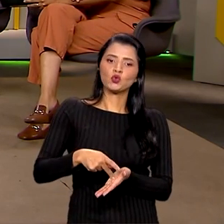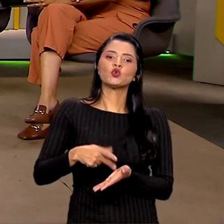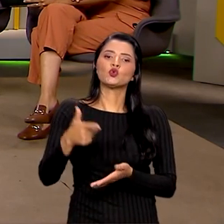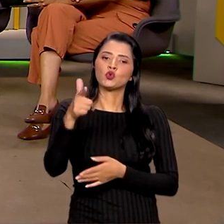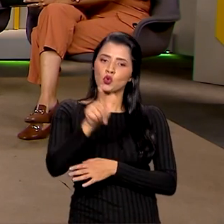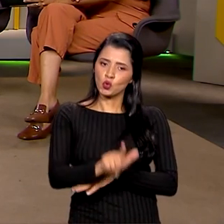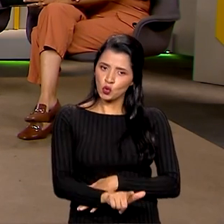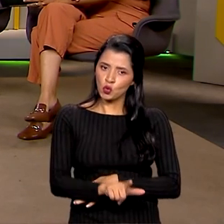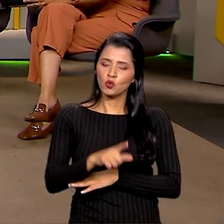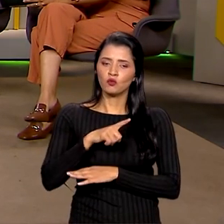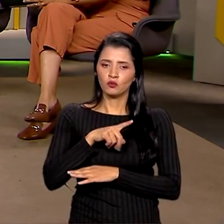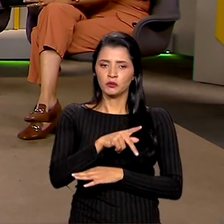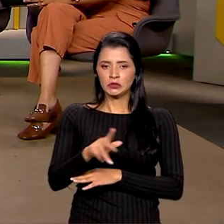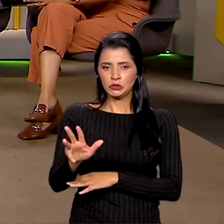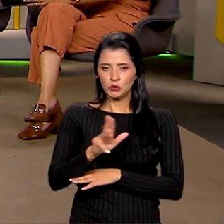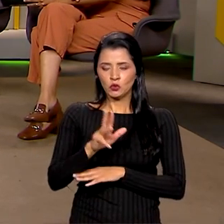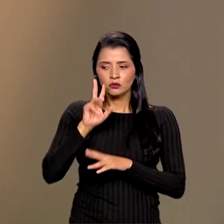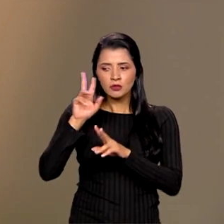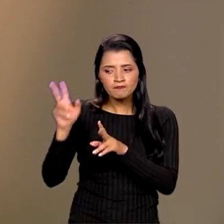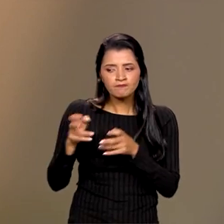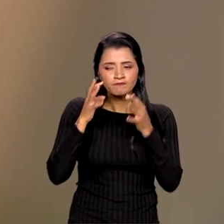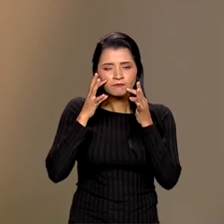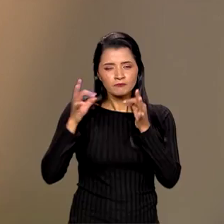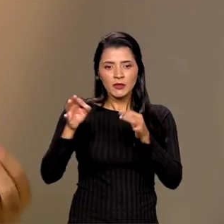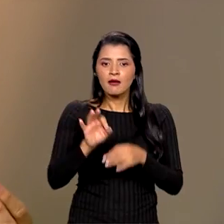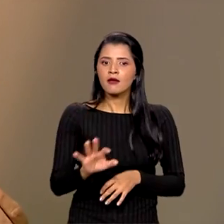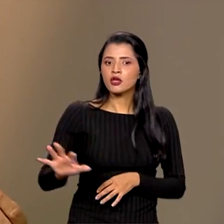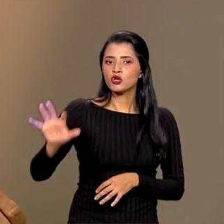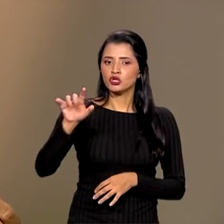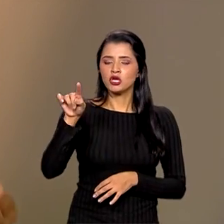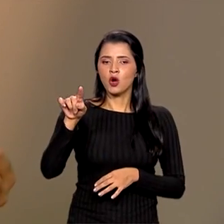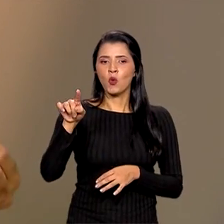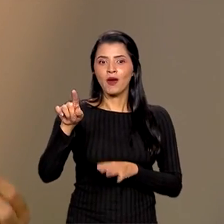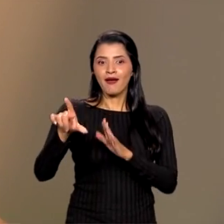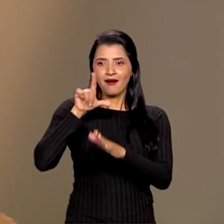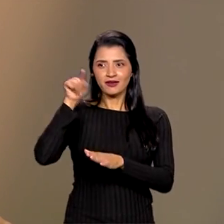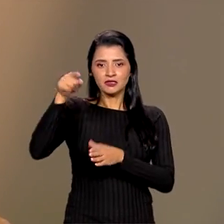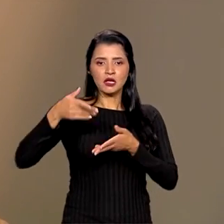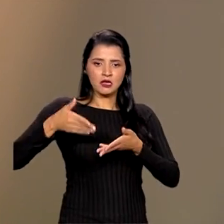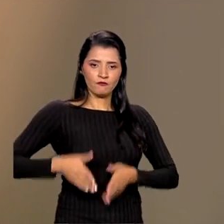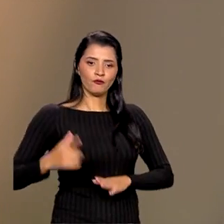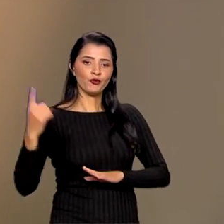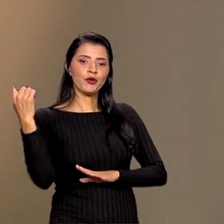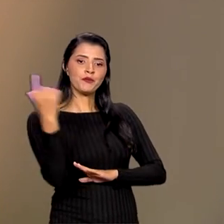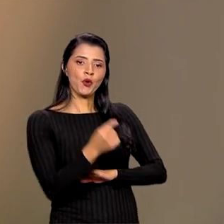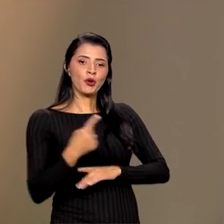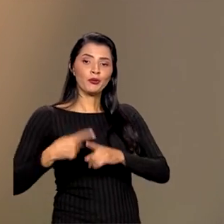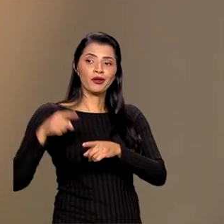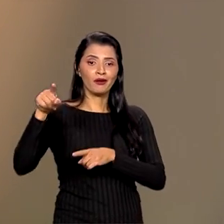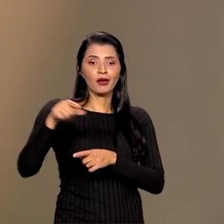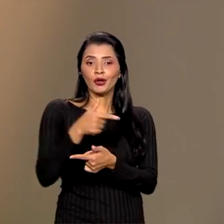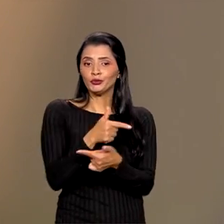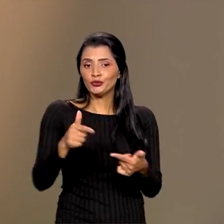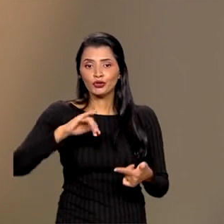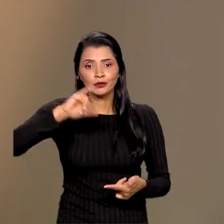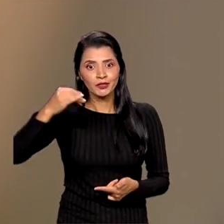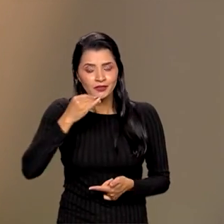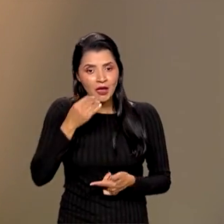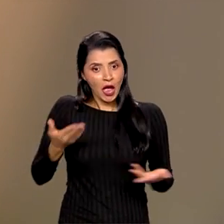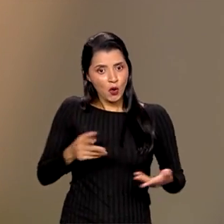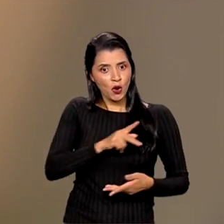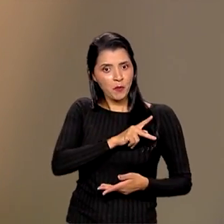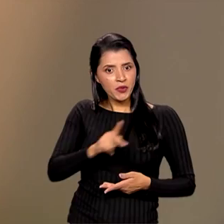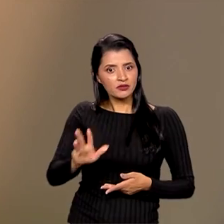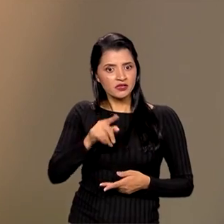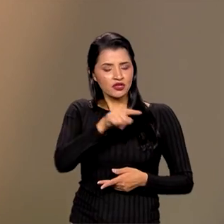presidente Lula está olhando com muita atenção a região, inclusive, de onde ele saiu, por falta de oportunidades. Mas, depois que ele foi presidente, ele foi o